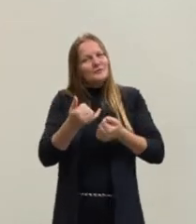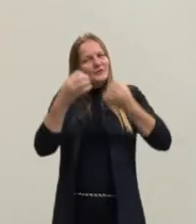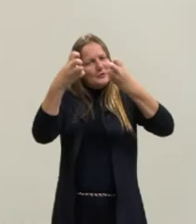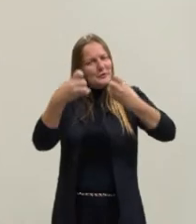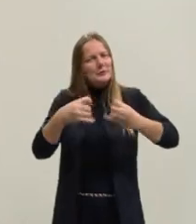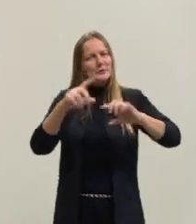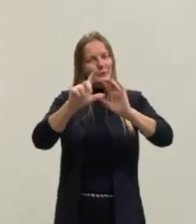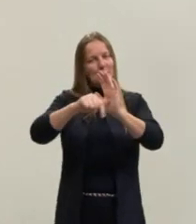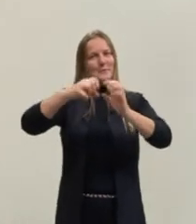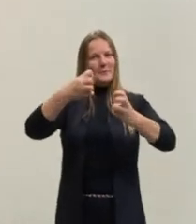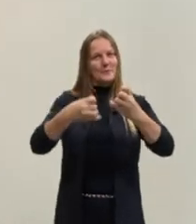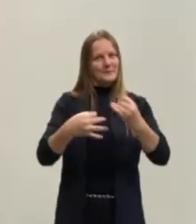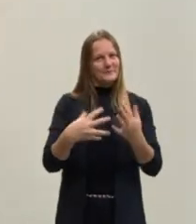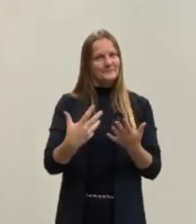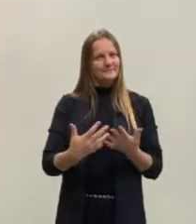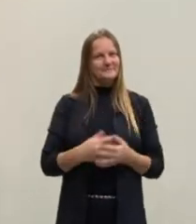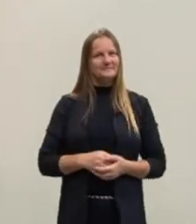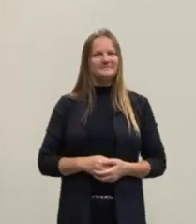texto para fazer a tradução.